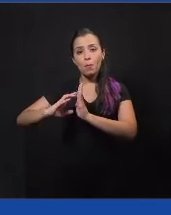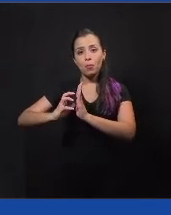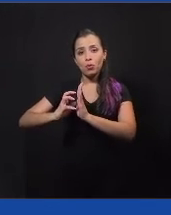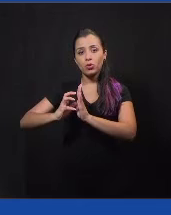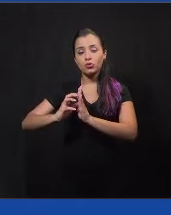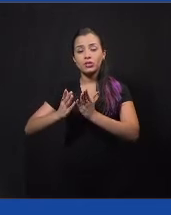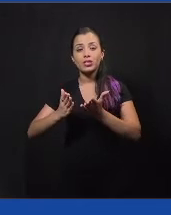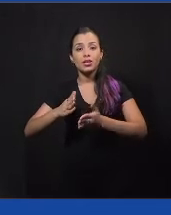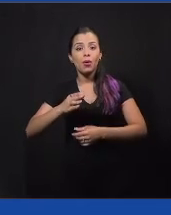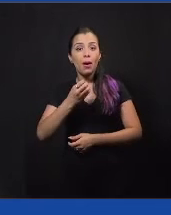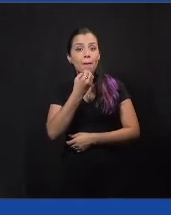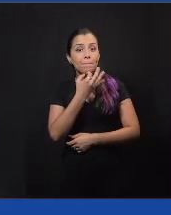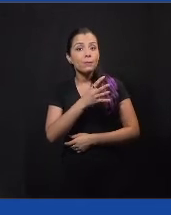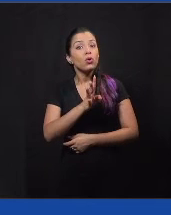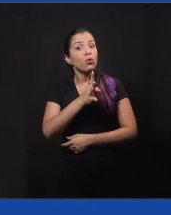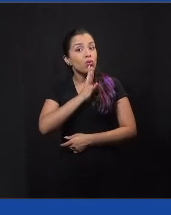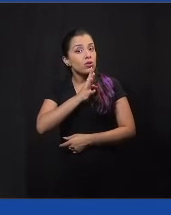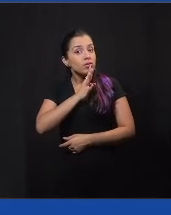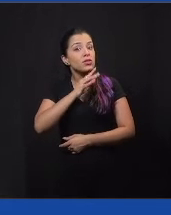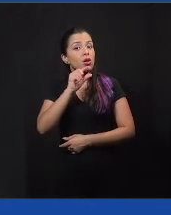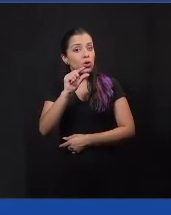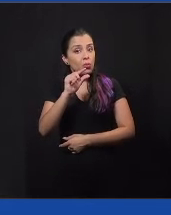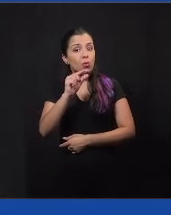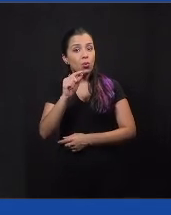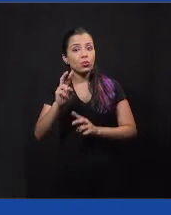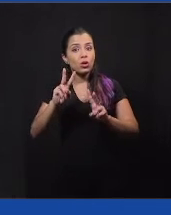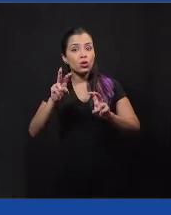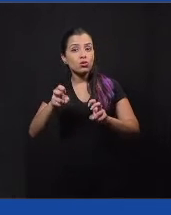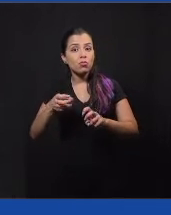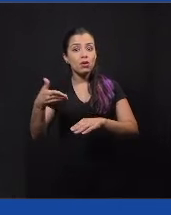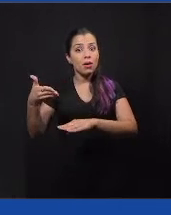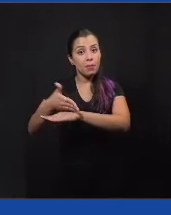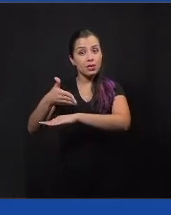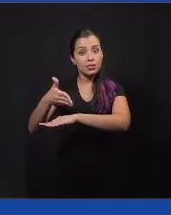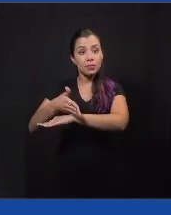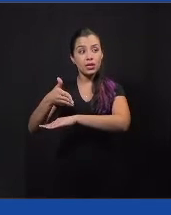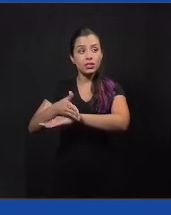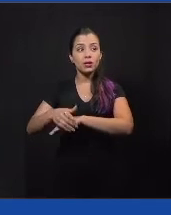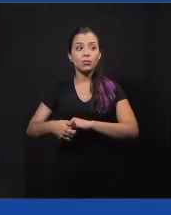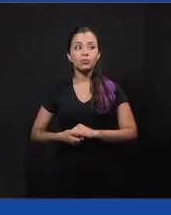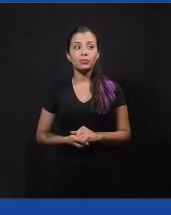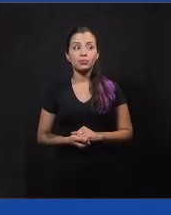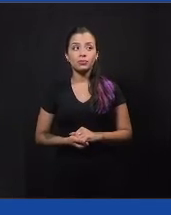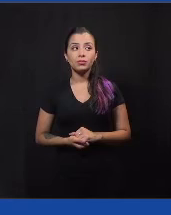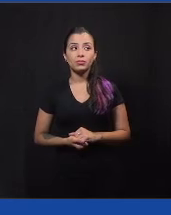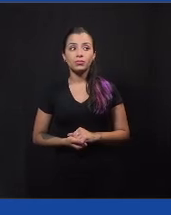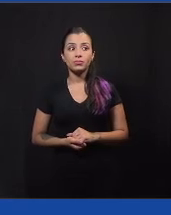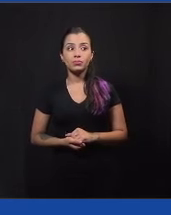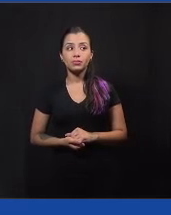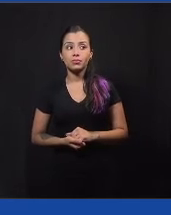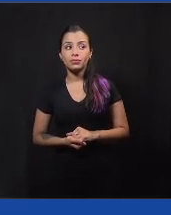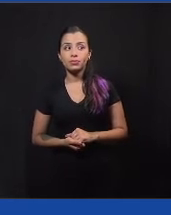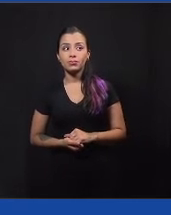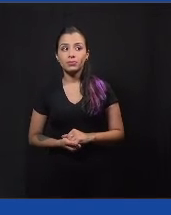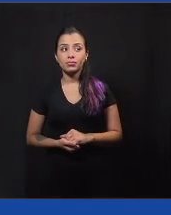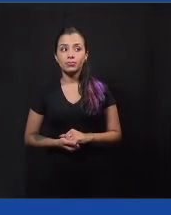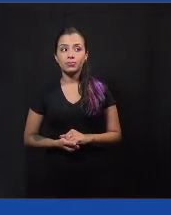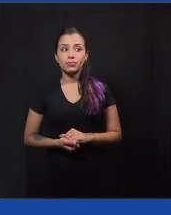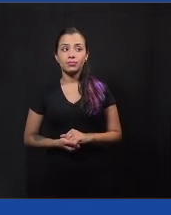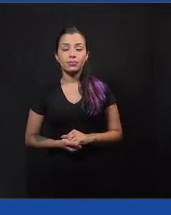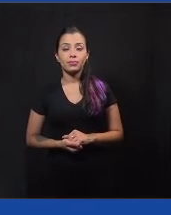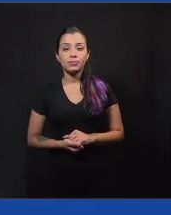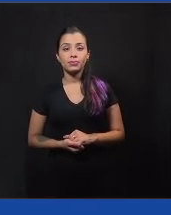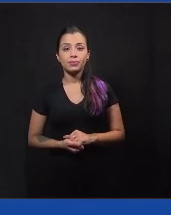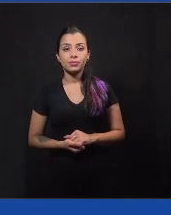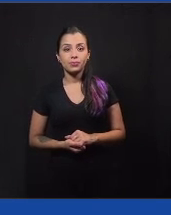pouquinho de conhecimento a gente vê um retorno muito grande na participação dos cidadãos, e aqui é um pouco mais de